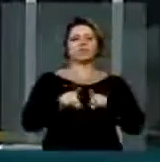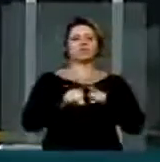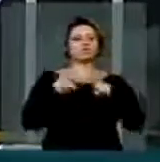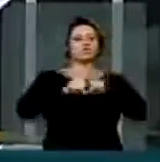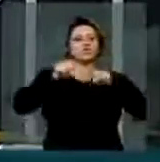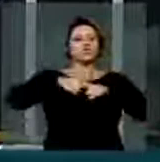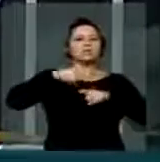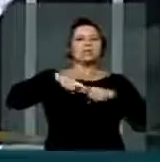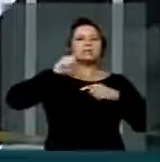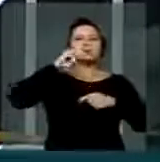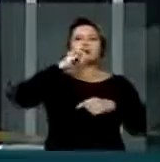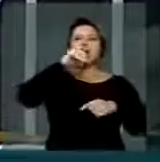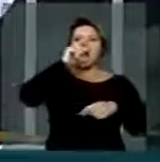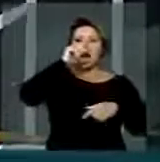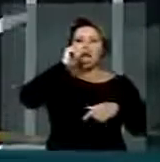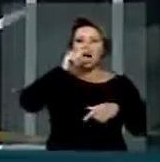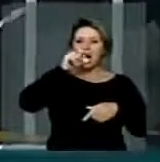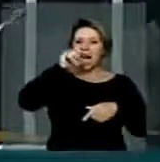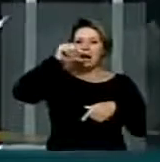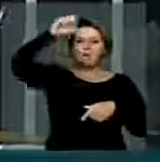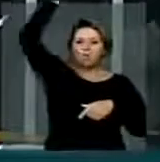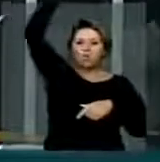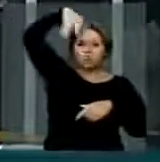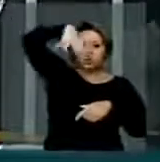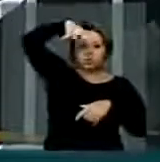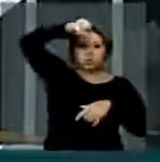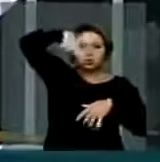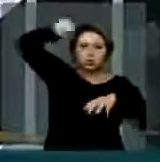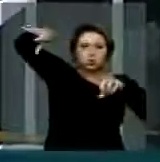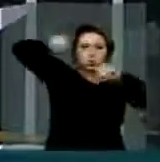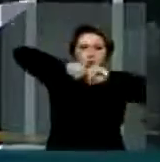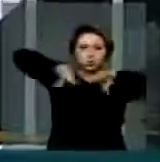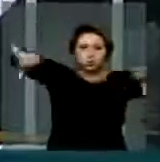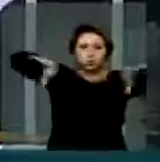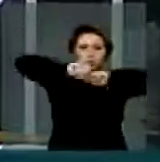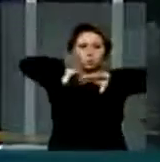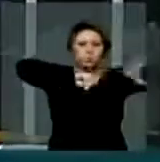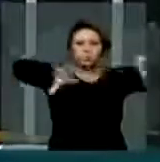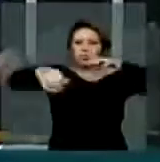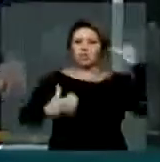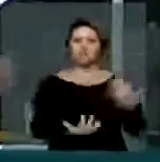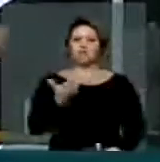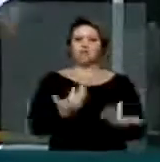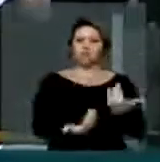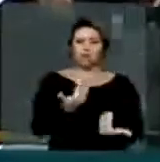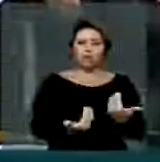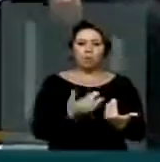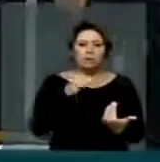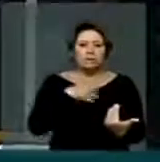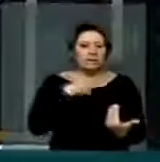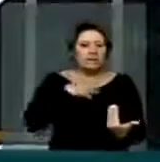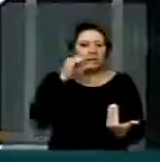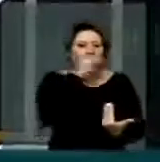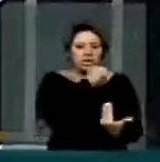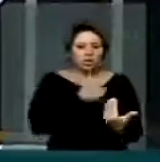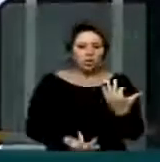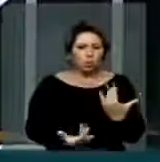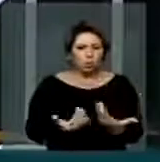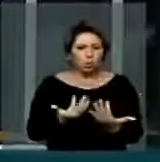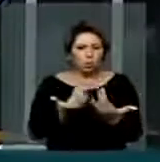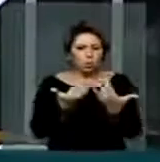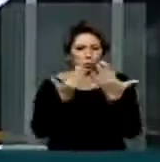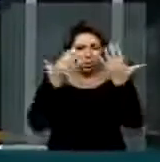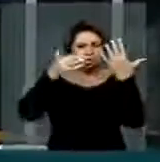automáticos contra incêndio e hidrantes distribuídos no interior de todas as casas de espetáculo. Fica proibido também